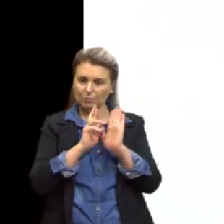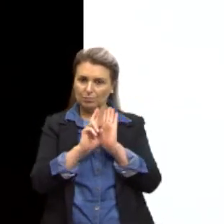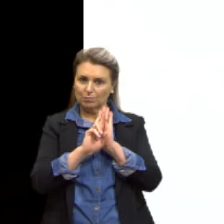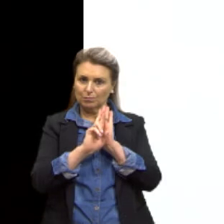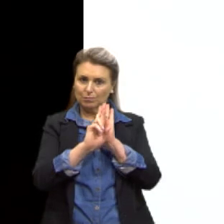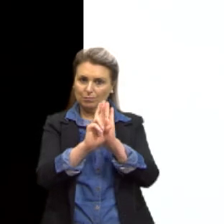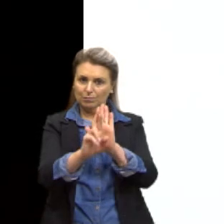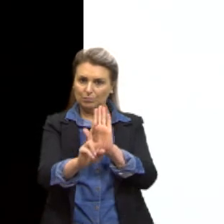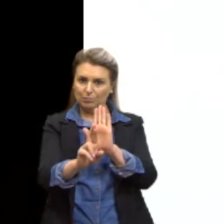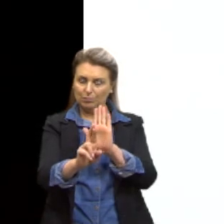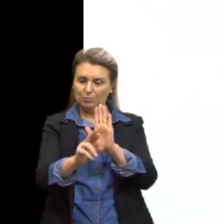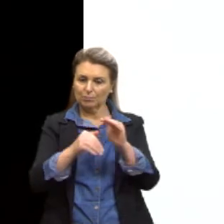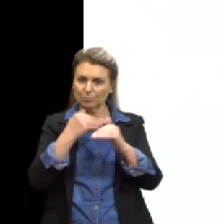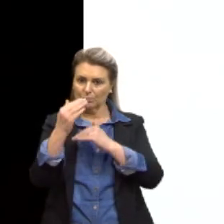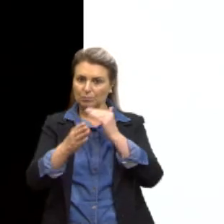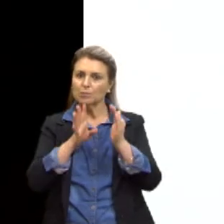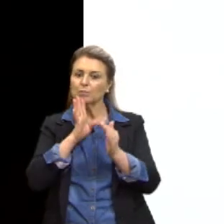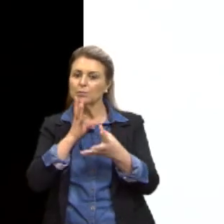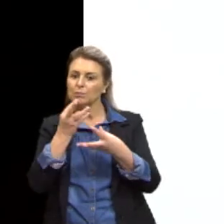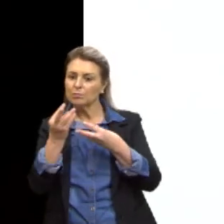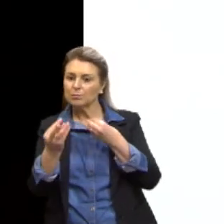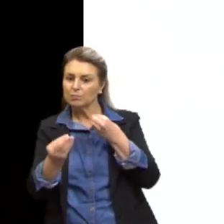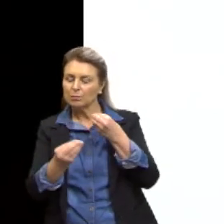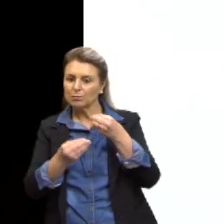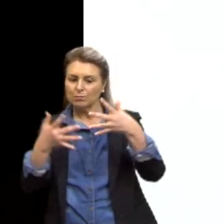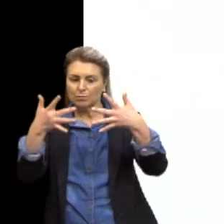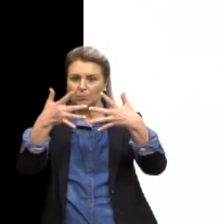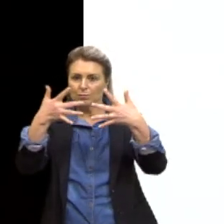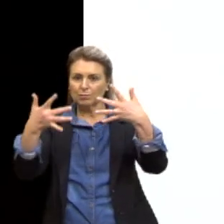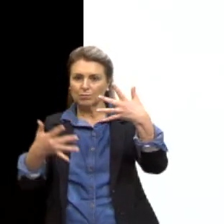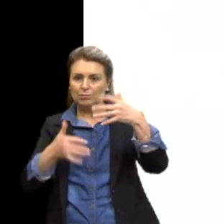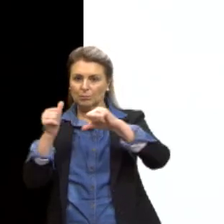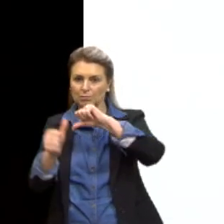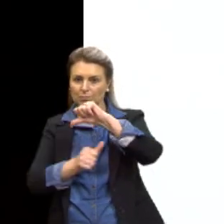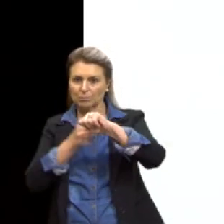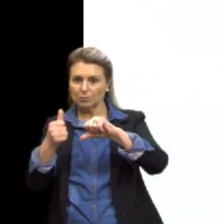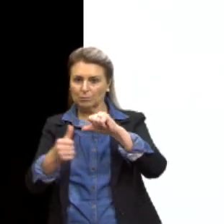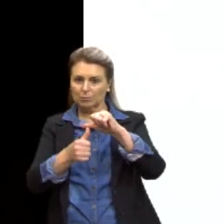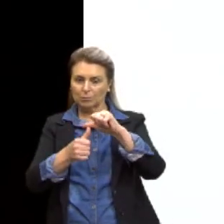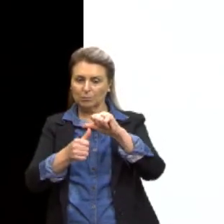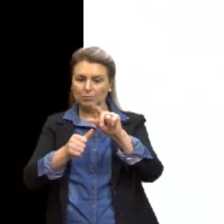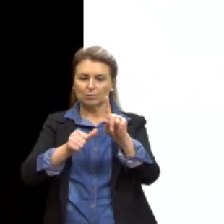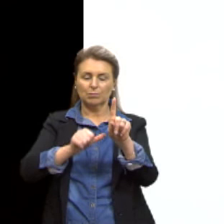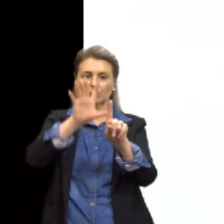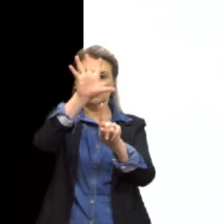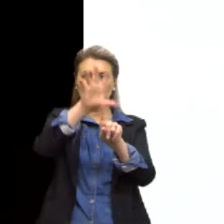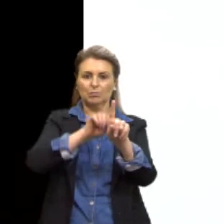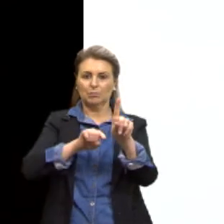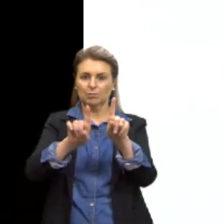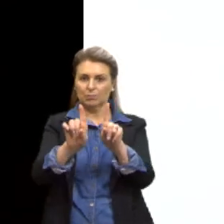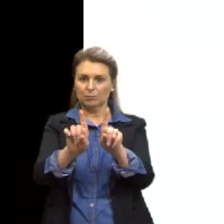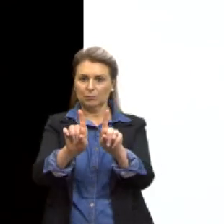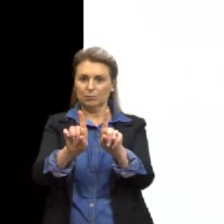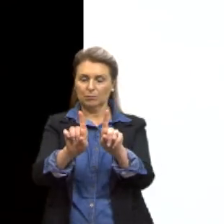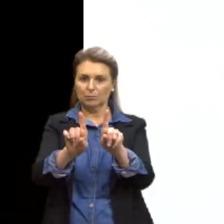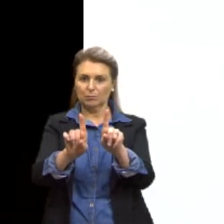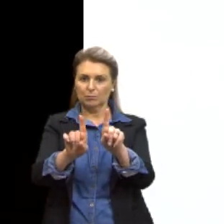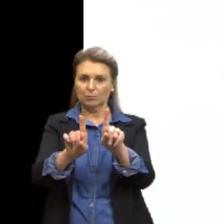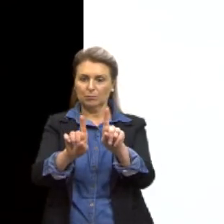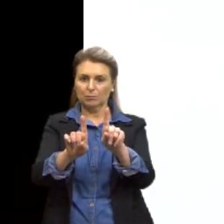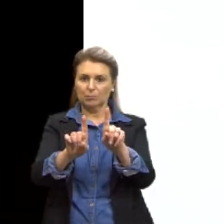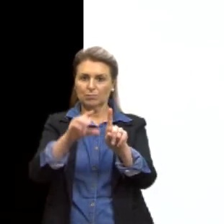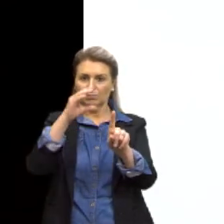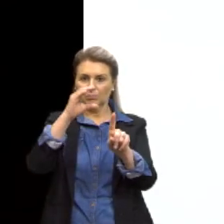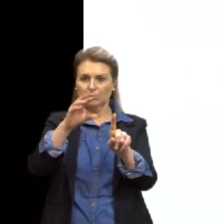conhecido como letra A, mutação, letra B, clonagem, letra C, crossing